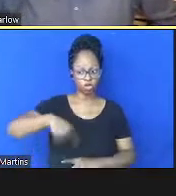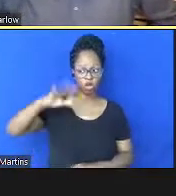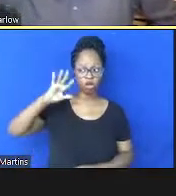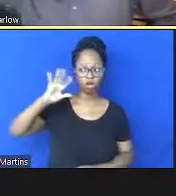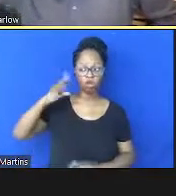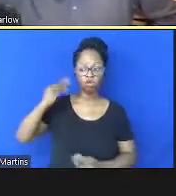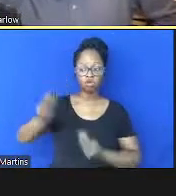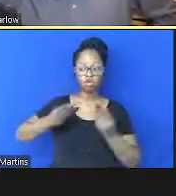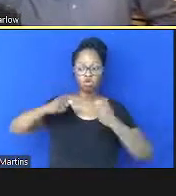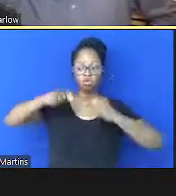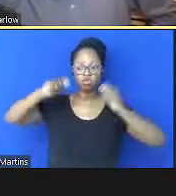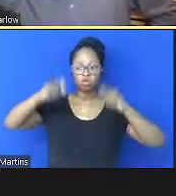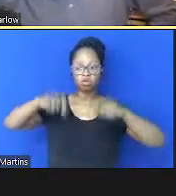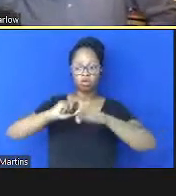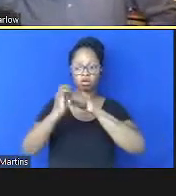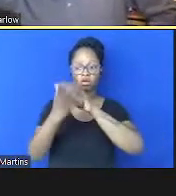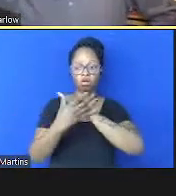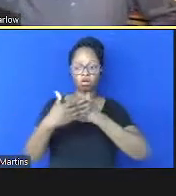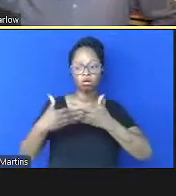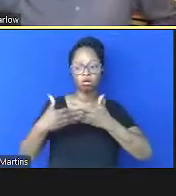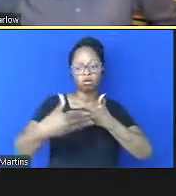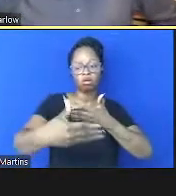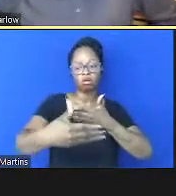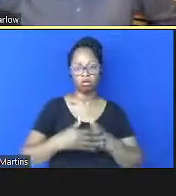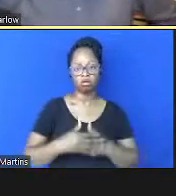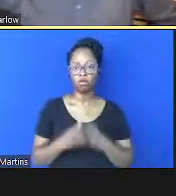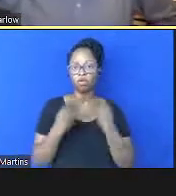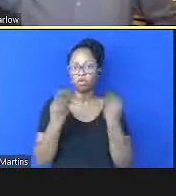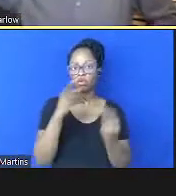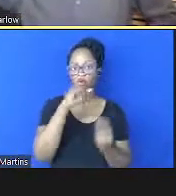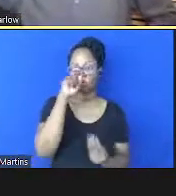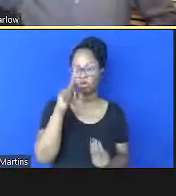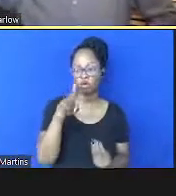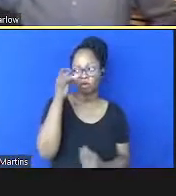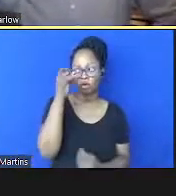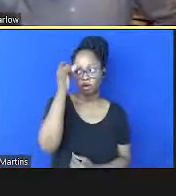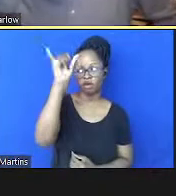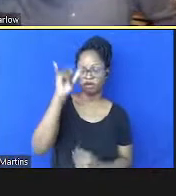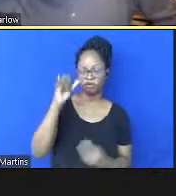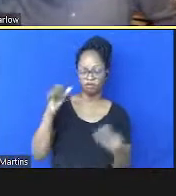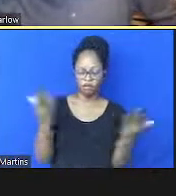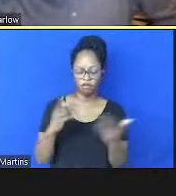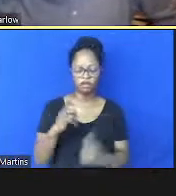lidar com a pandemia no futuro então a gente tem que evitar ter